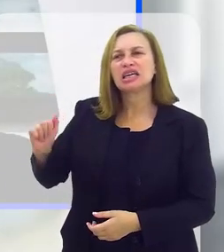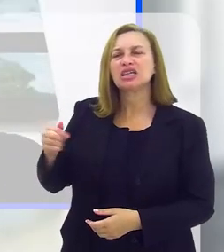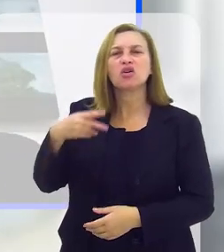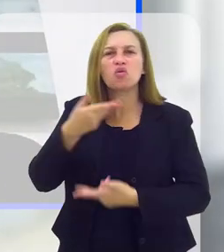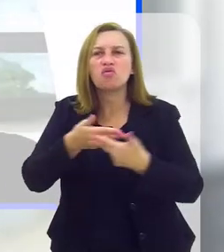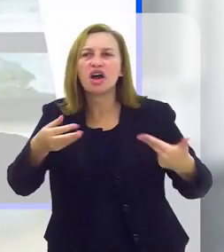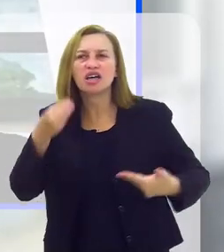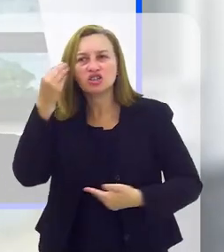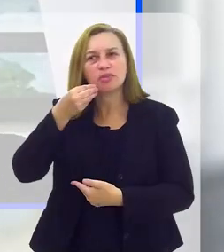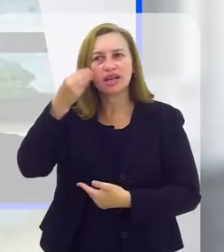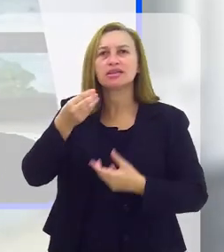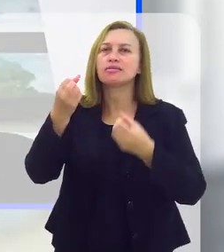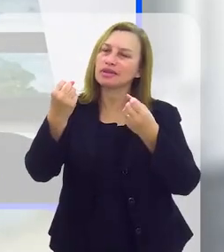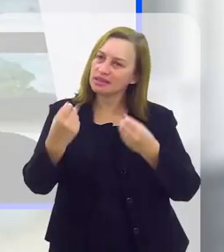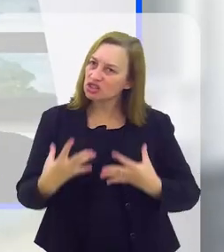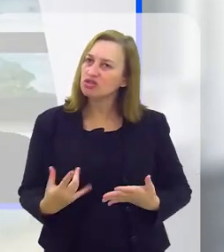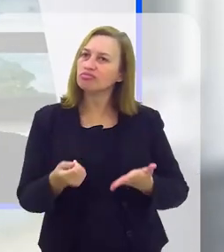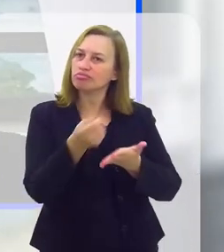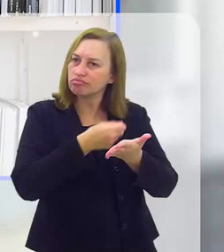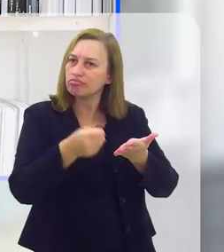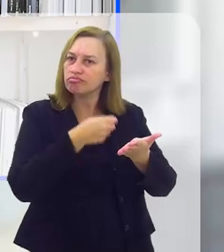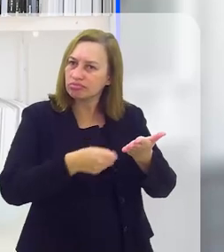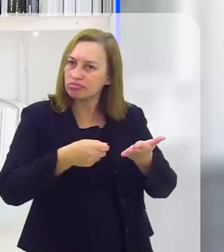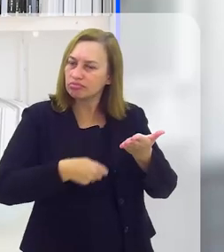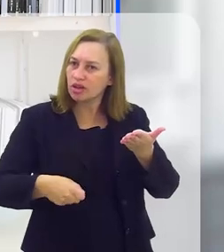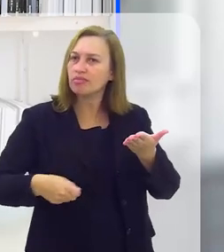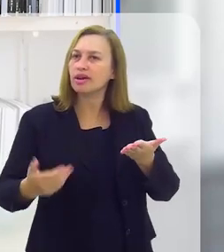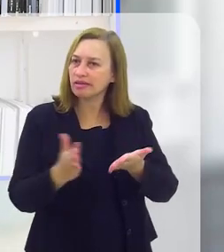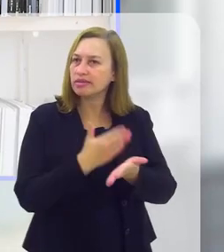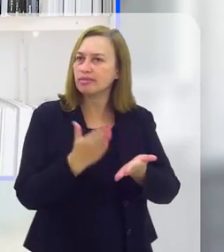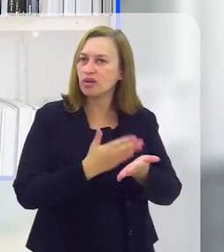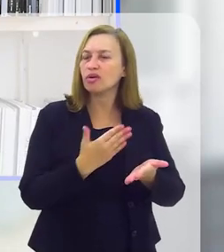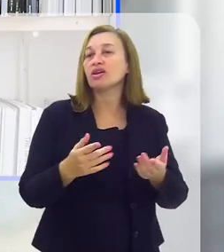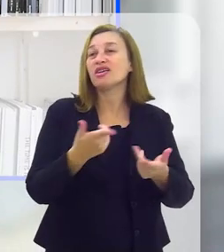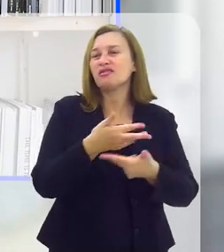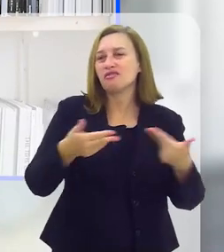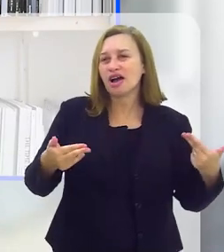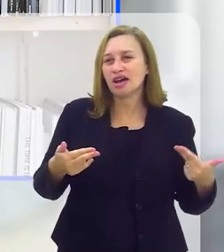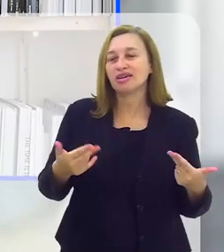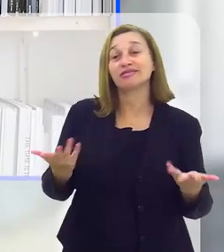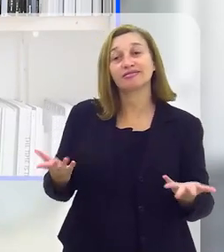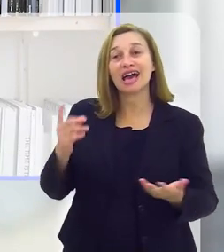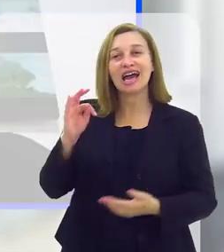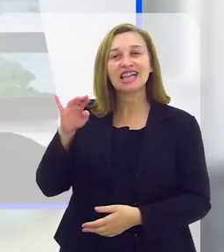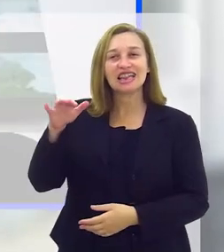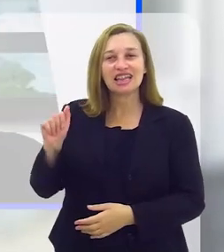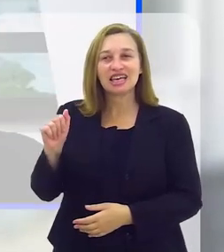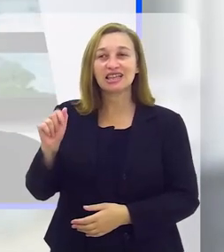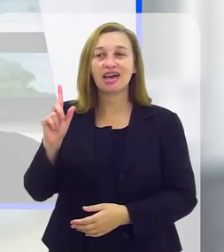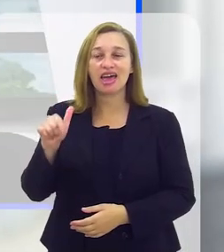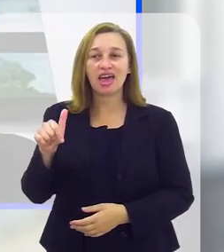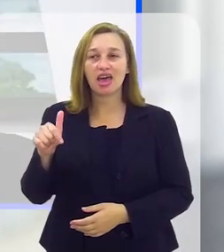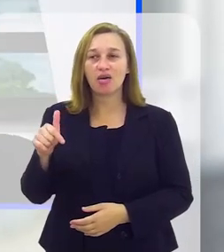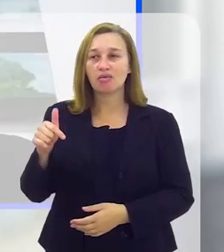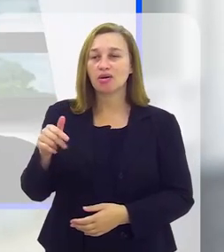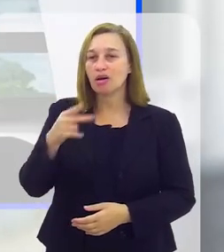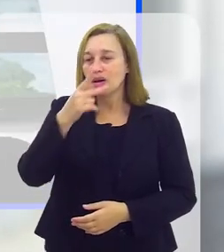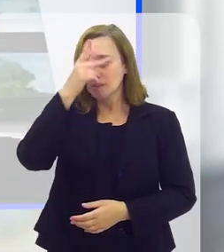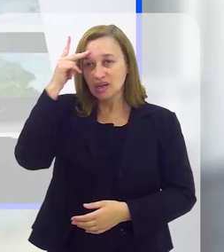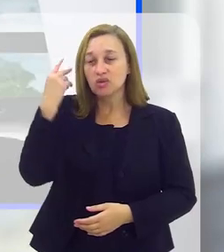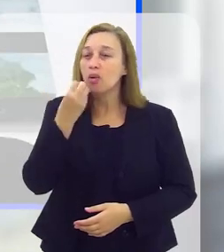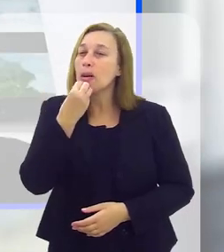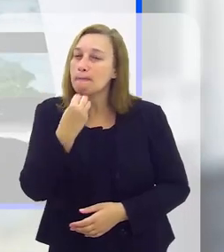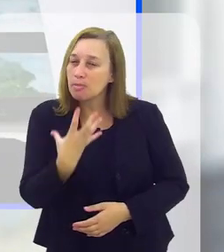Incrível, né? doutor Ciro, a Anitta, com tanta experiência dessa, tem que escrever um livro também, né? Sobre todas